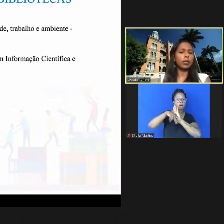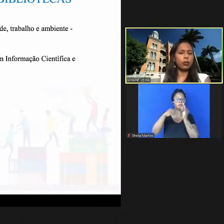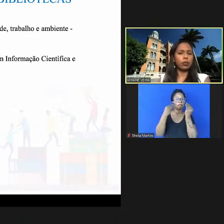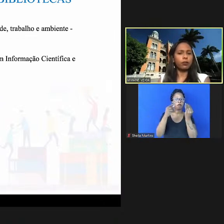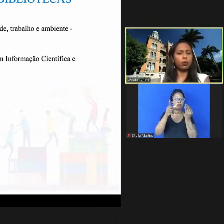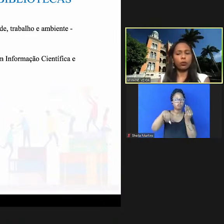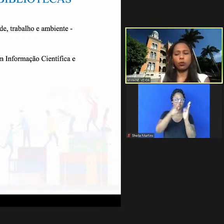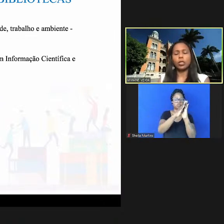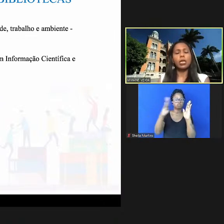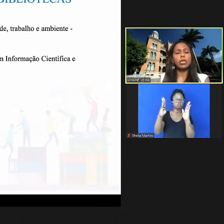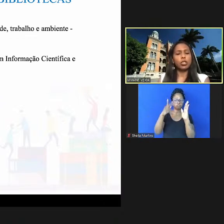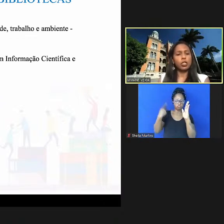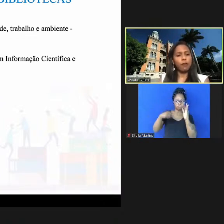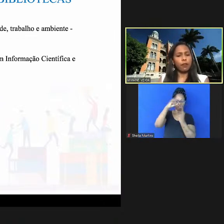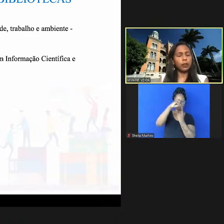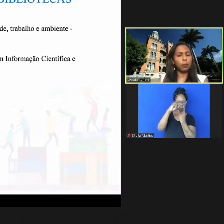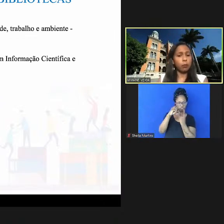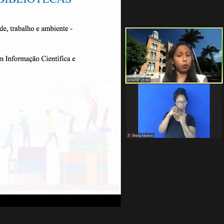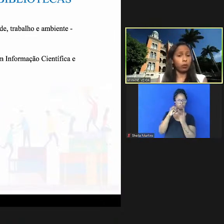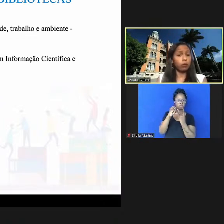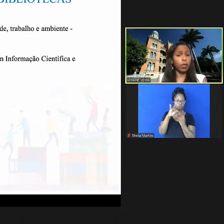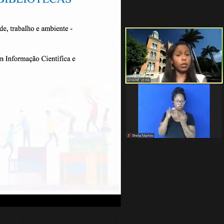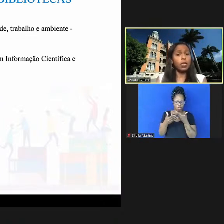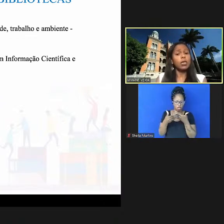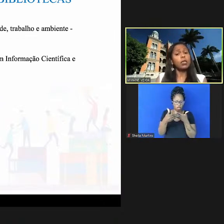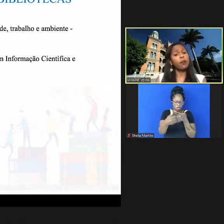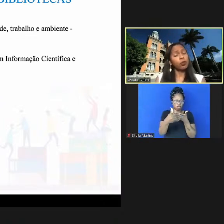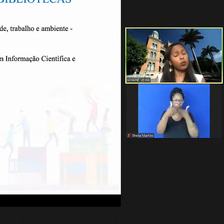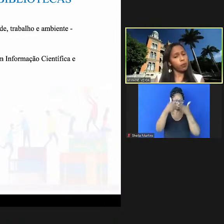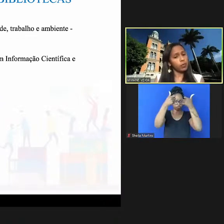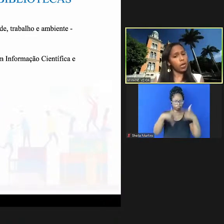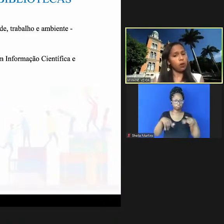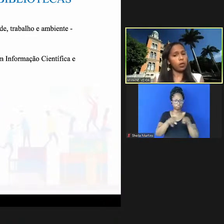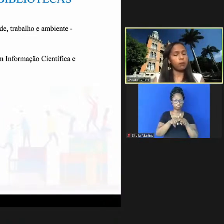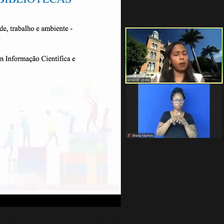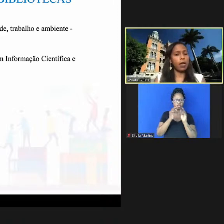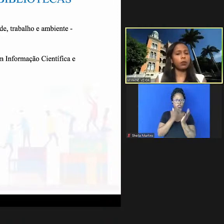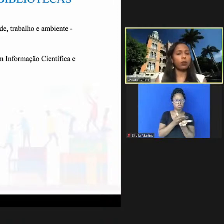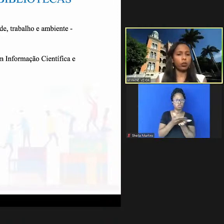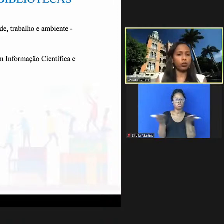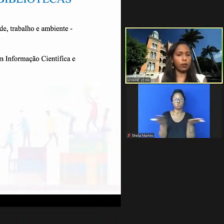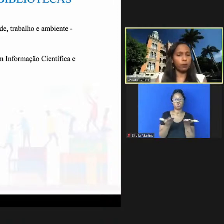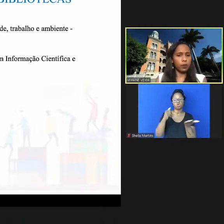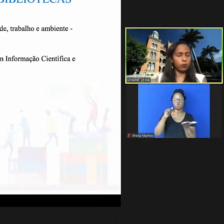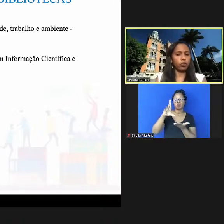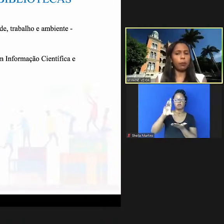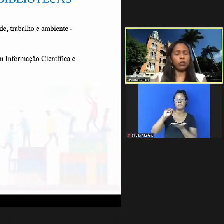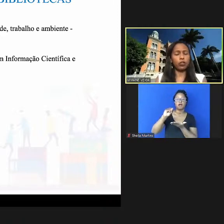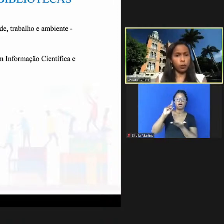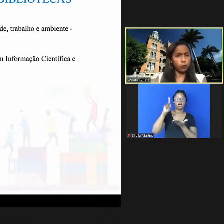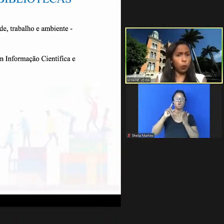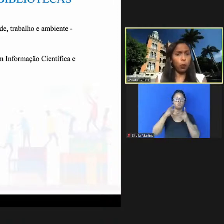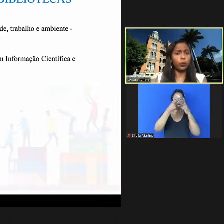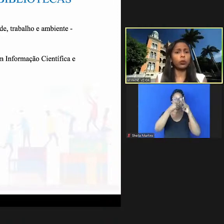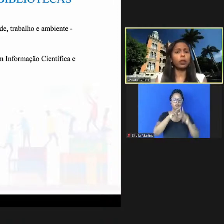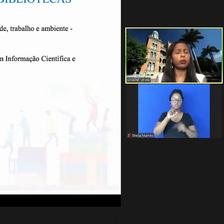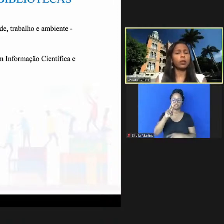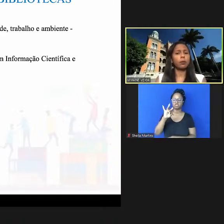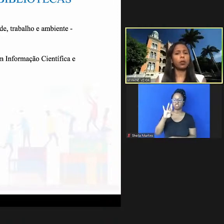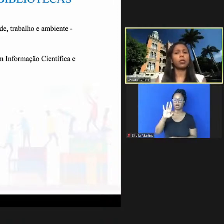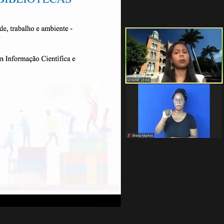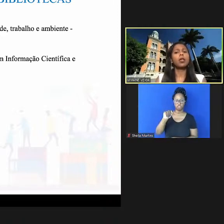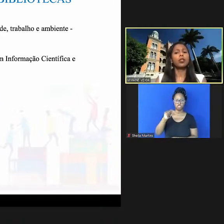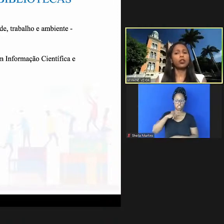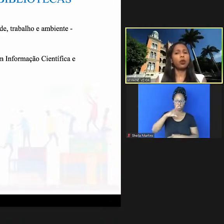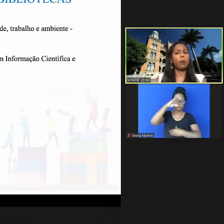bibliotecários da Fiocruz que a gente vai falar também um pouquinho dele e vamos começar agora em março o curso de revisão sistemática mas foi um outro dentro